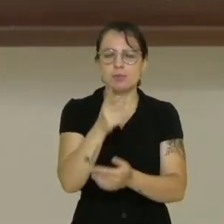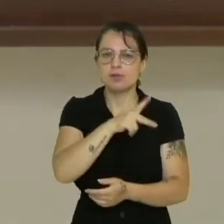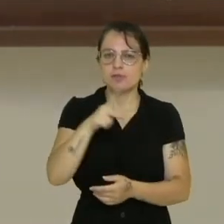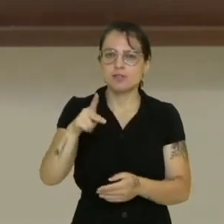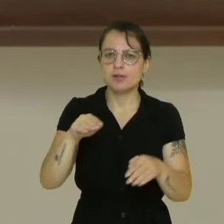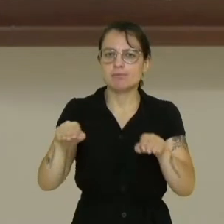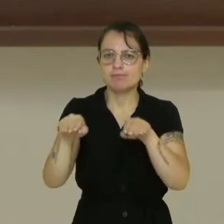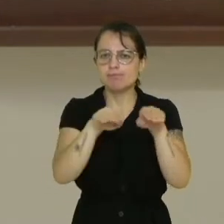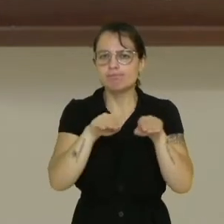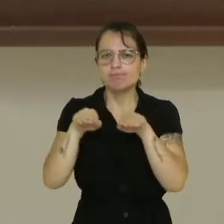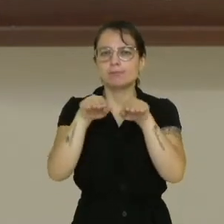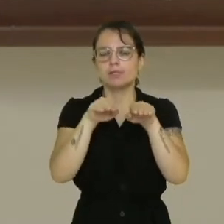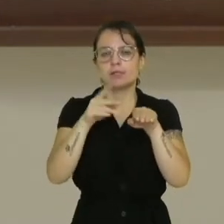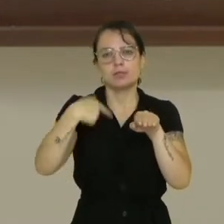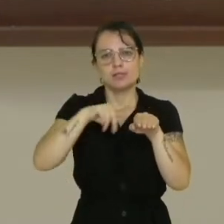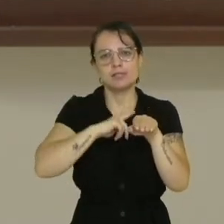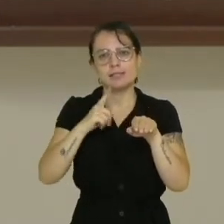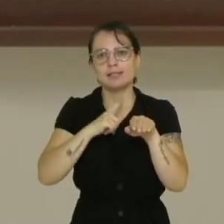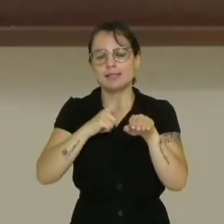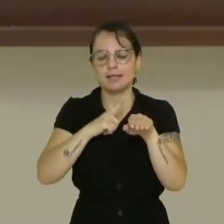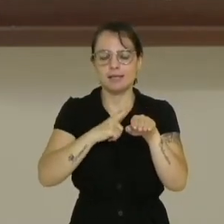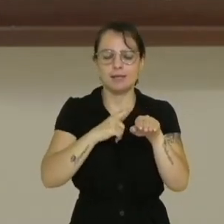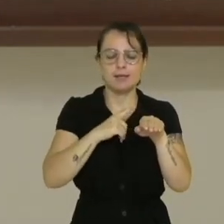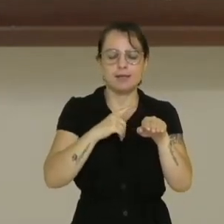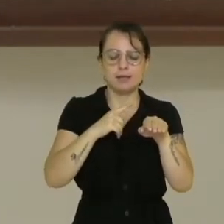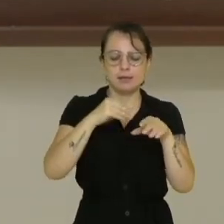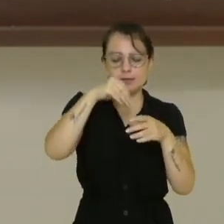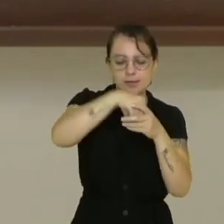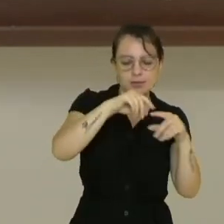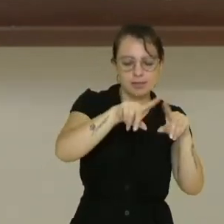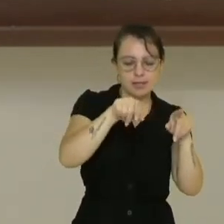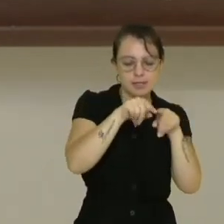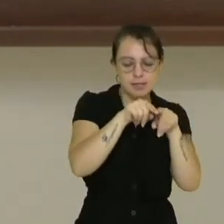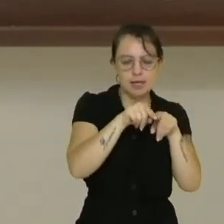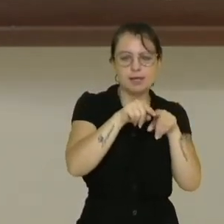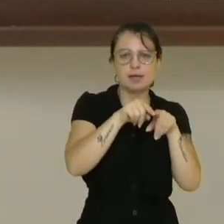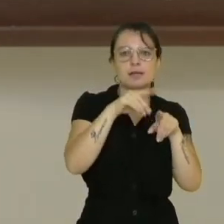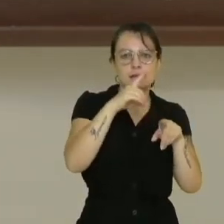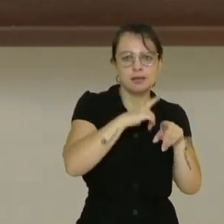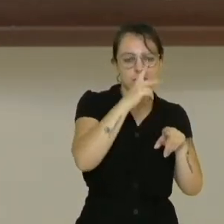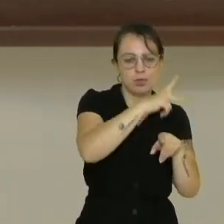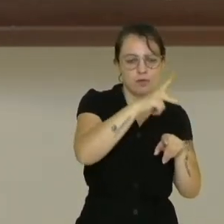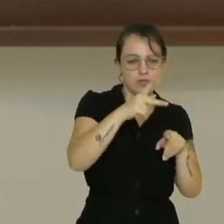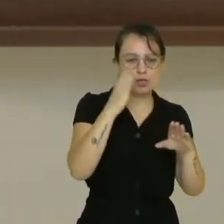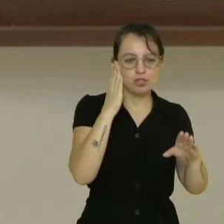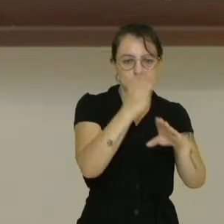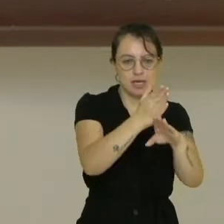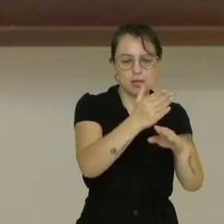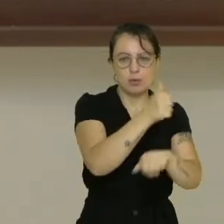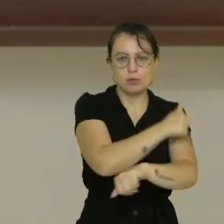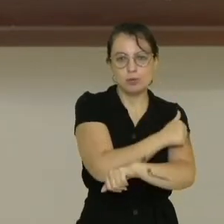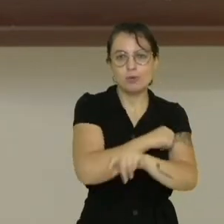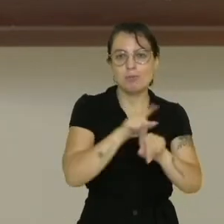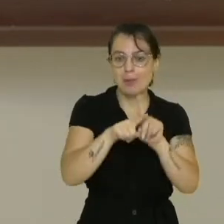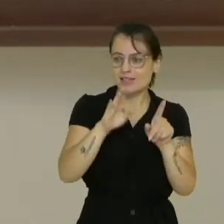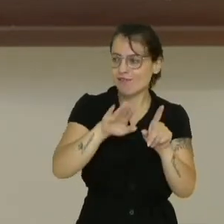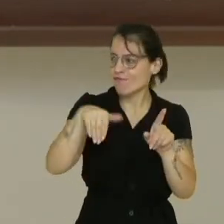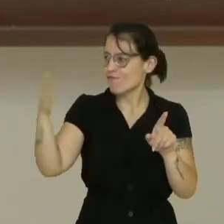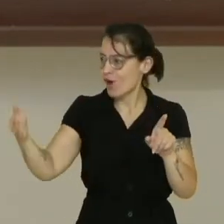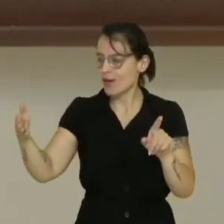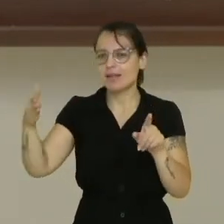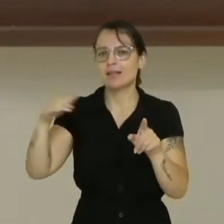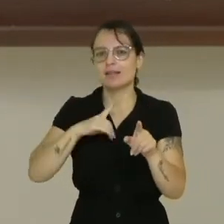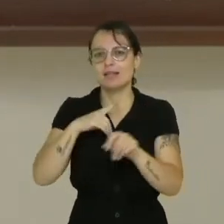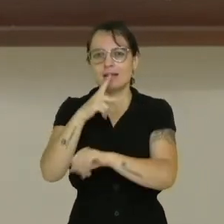nós temos todo um trabalho de bastidores que os pedagogos fazem a função de acompanhar o trabalho do professor, como também o ensino e